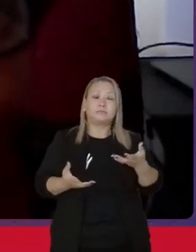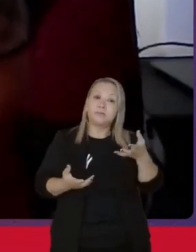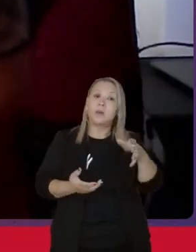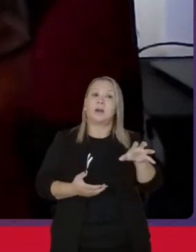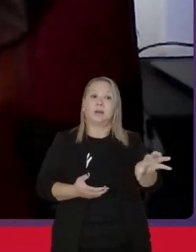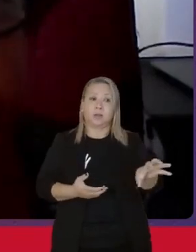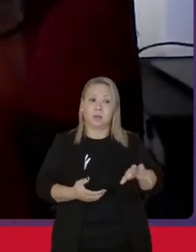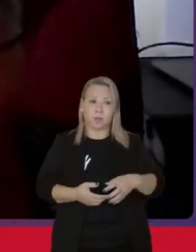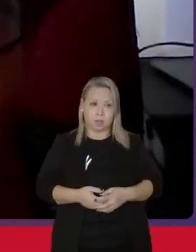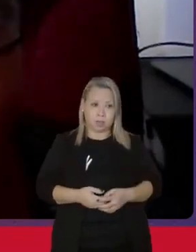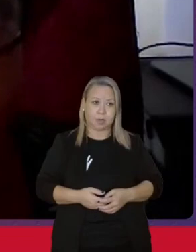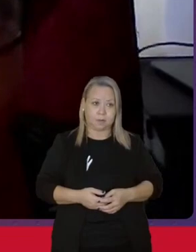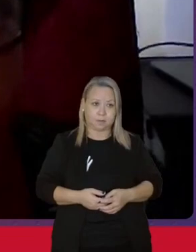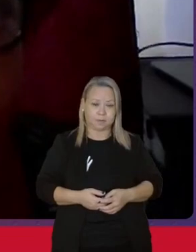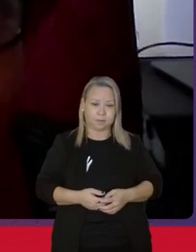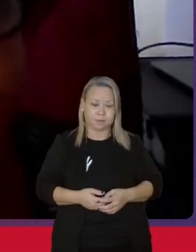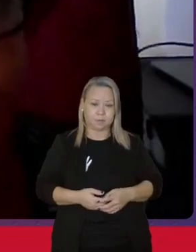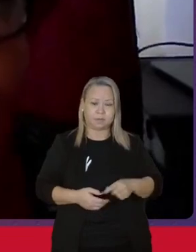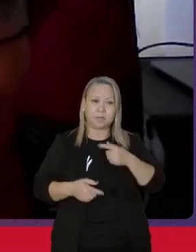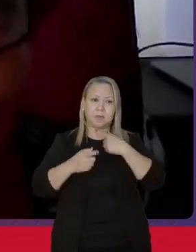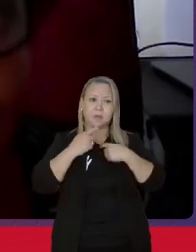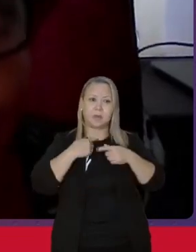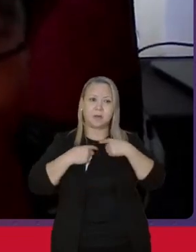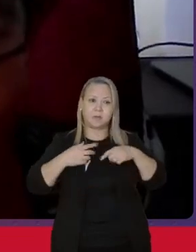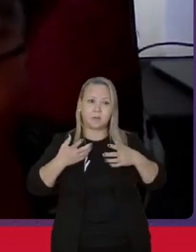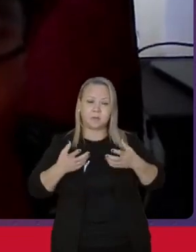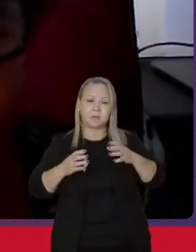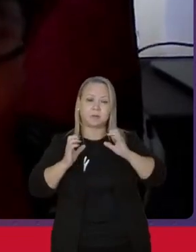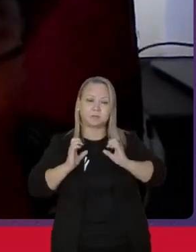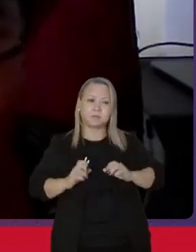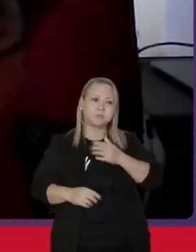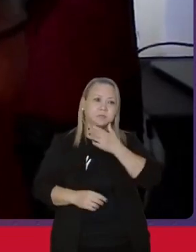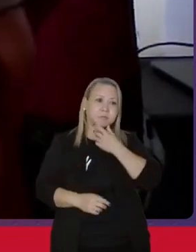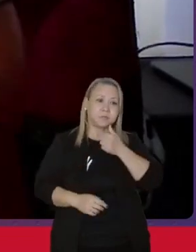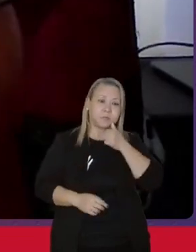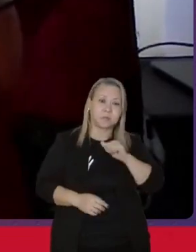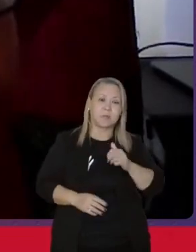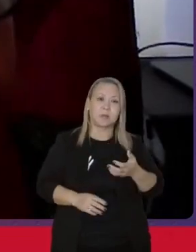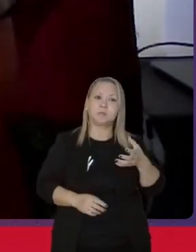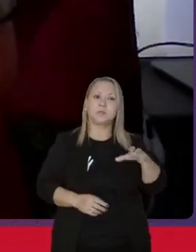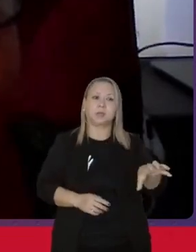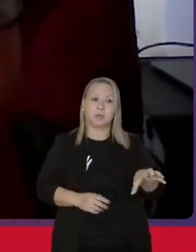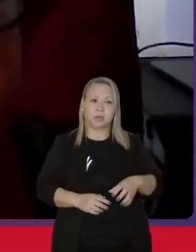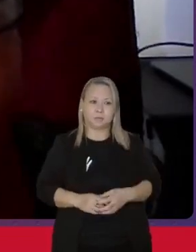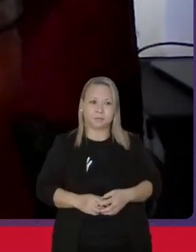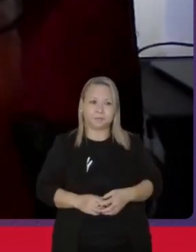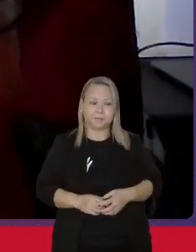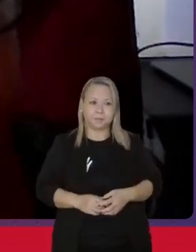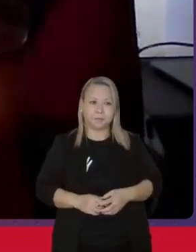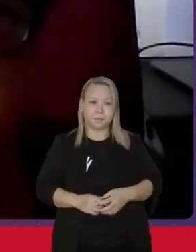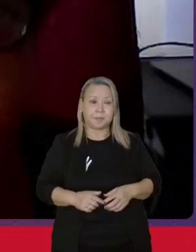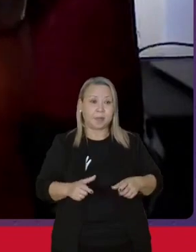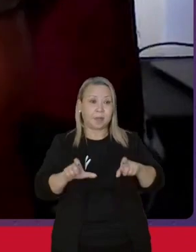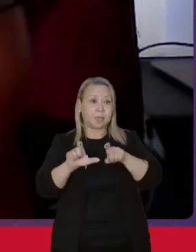a vontade dos cidadãos, das cidadãs de bem, alheio a nossa vontade, e